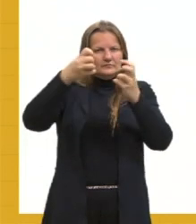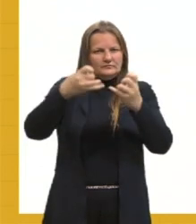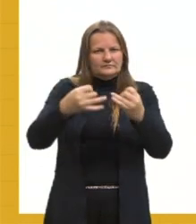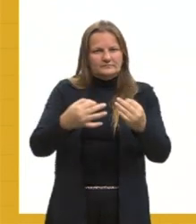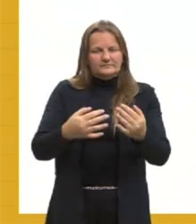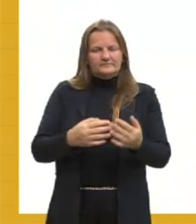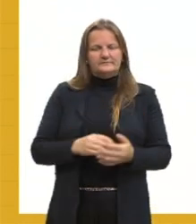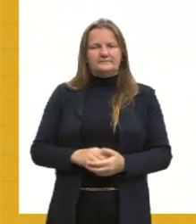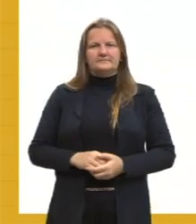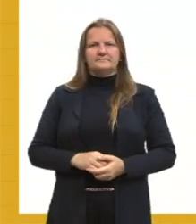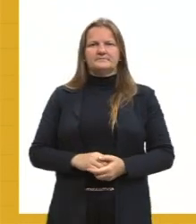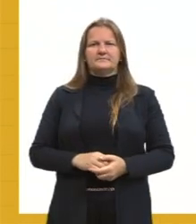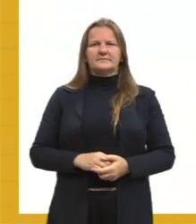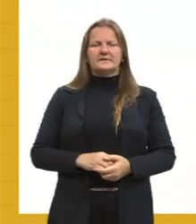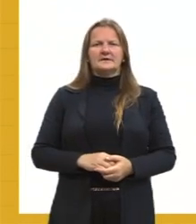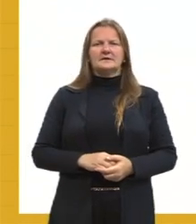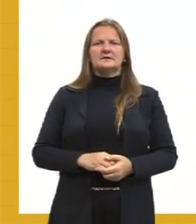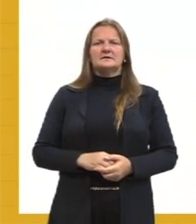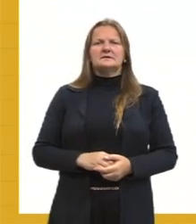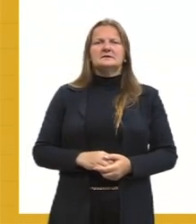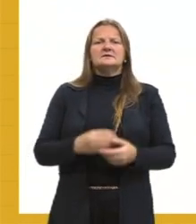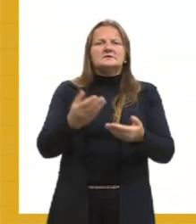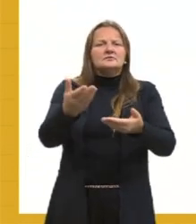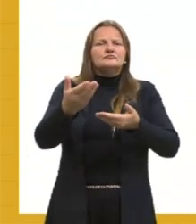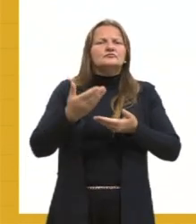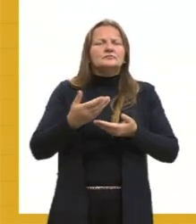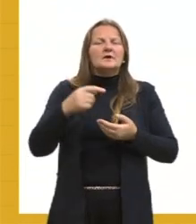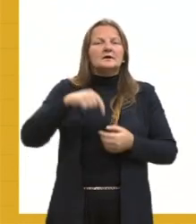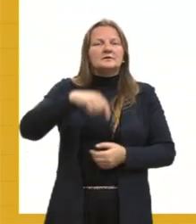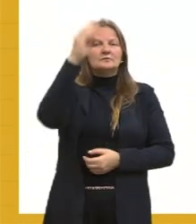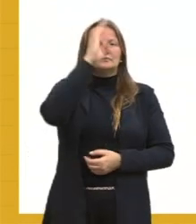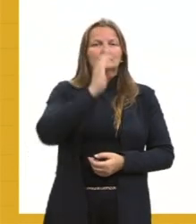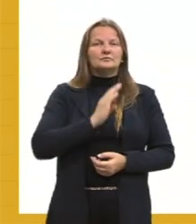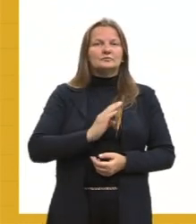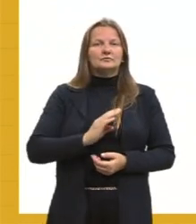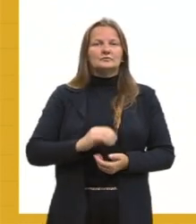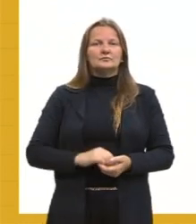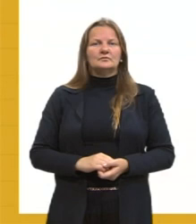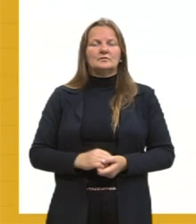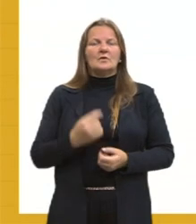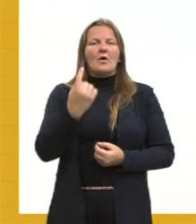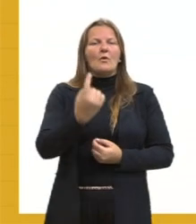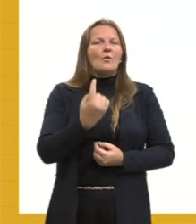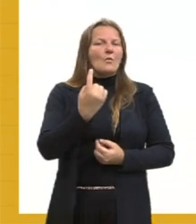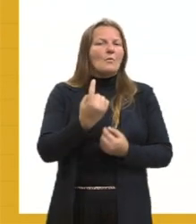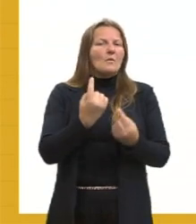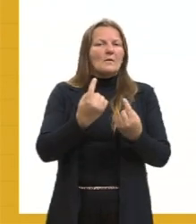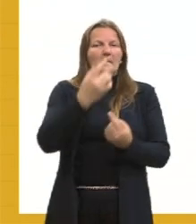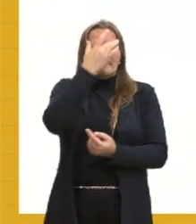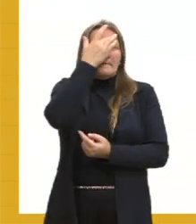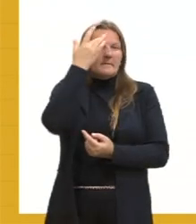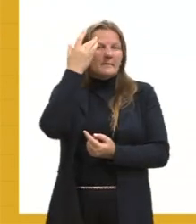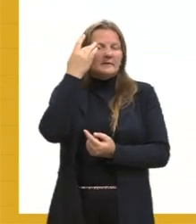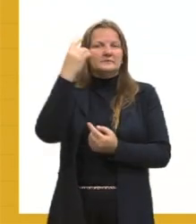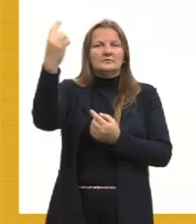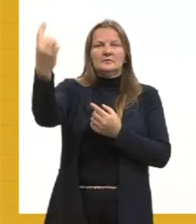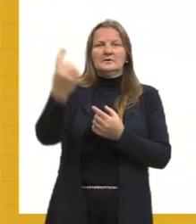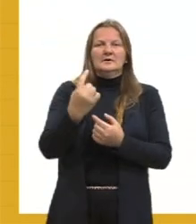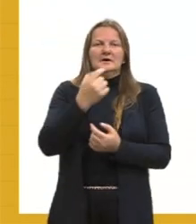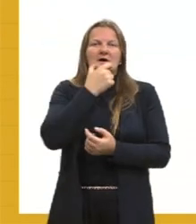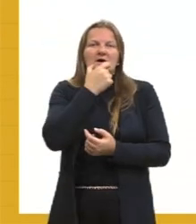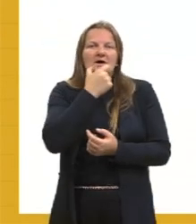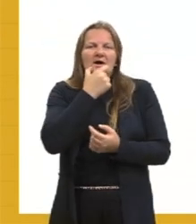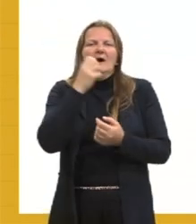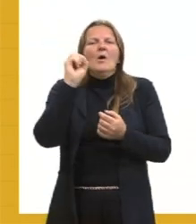assim. Quando nós recebemos aqui no Brasil alguém que seja da Inglaterra ou dos